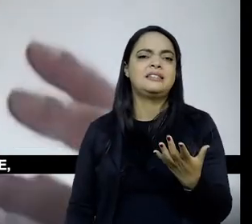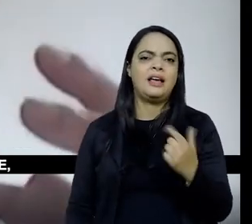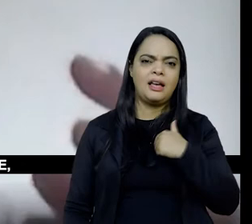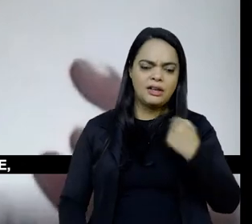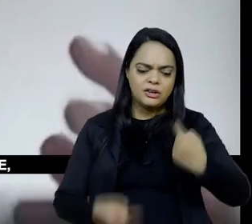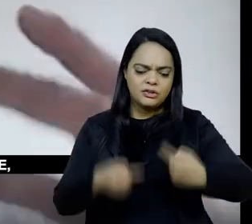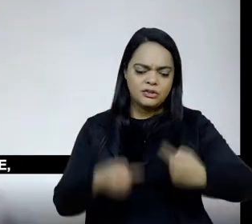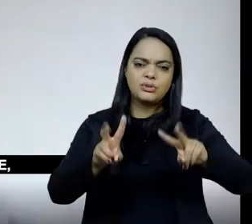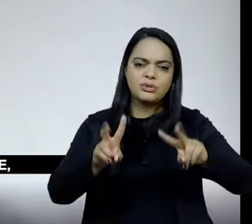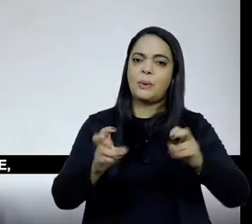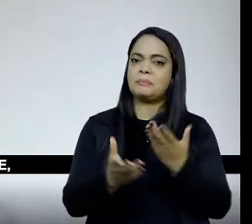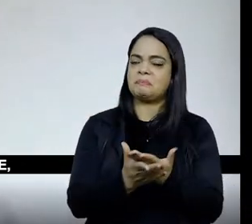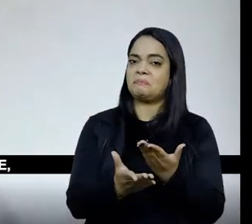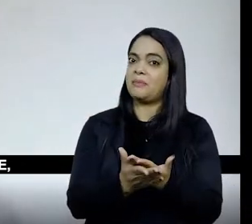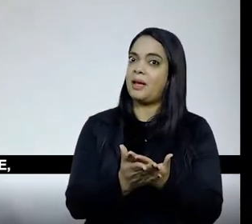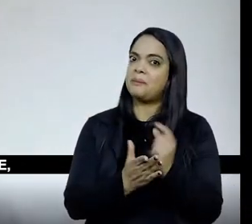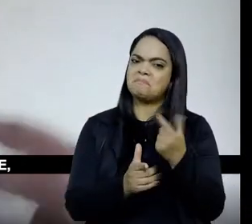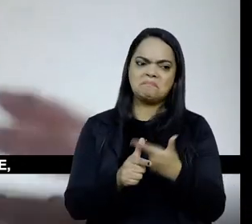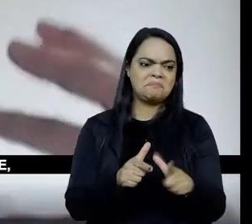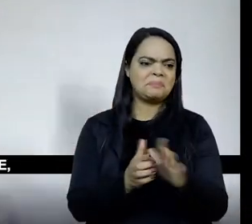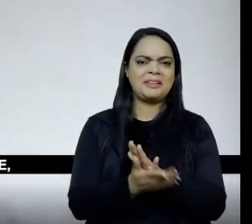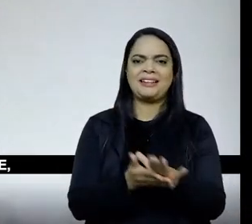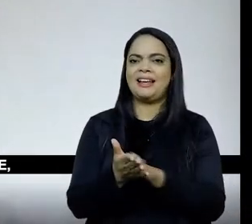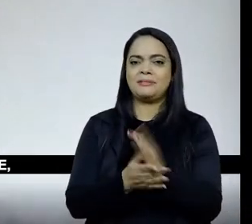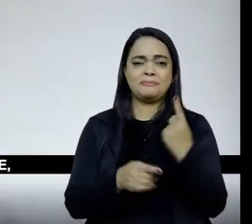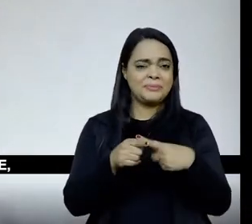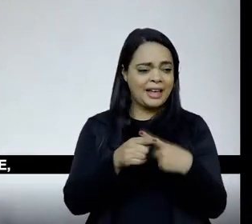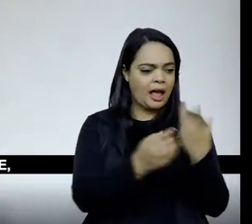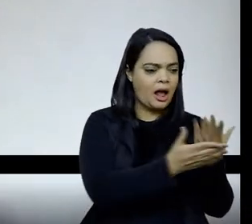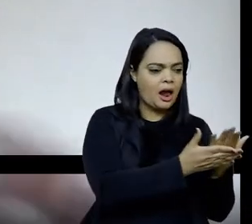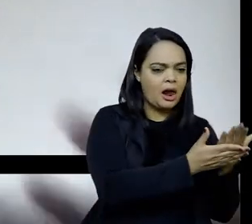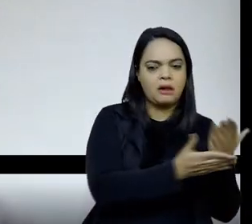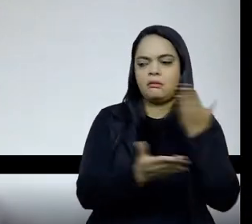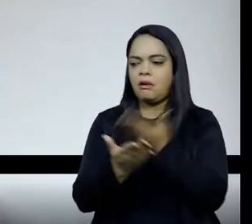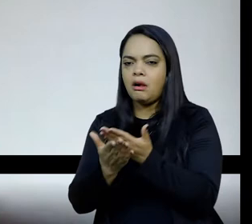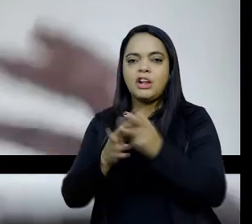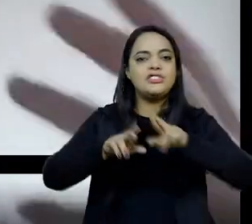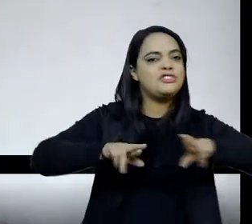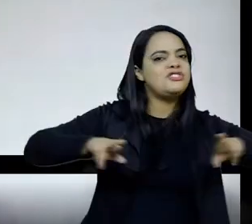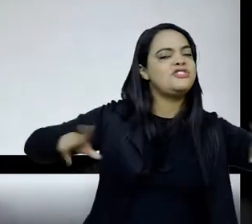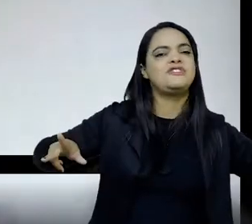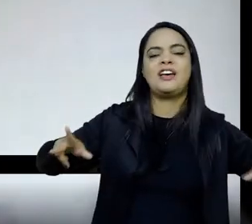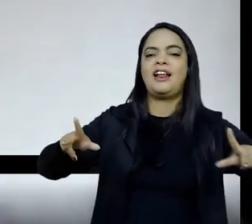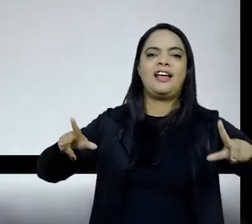porque não há aula igual a outra, né? Seja pela performance, seja pelo conteúdo, por aquilo que a gente produz,